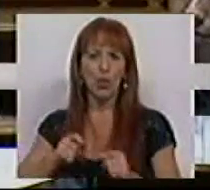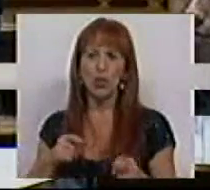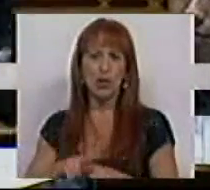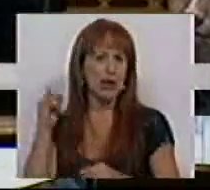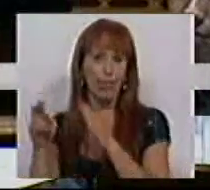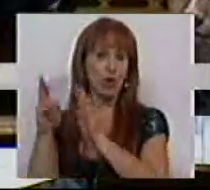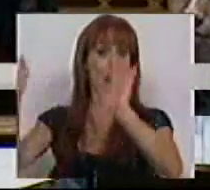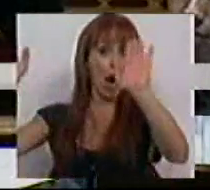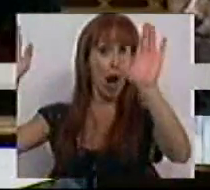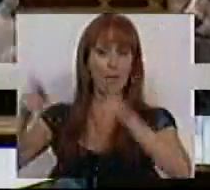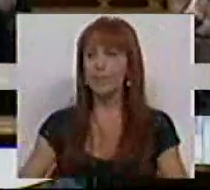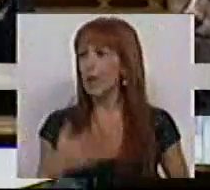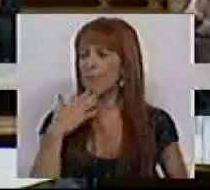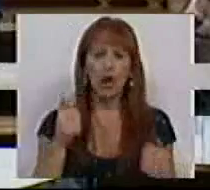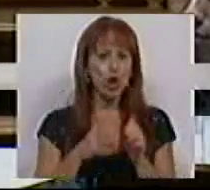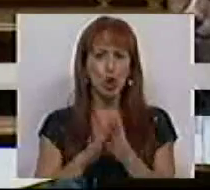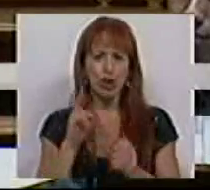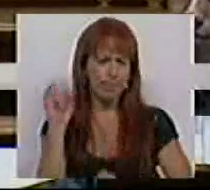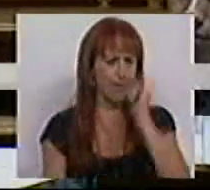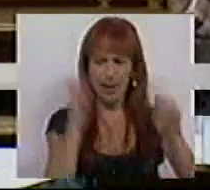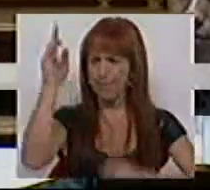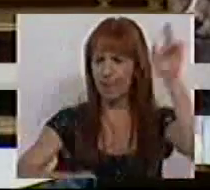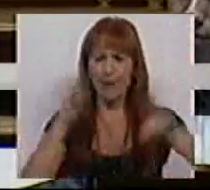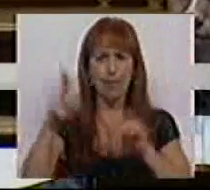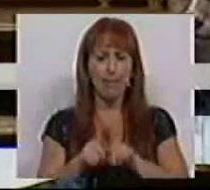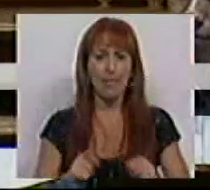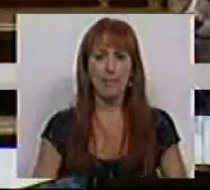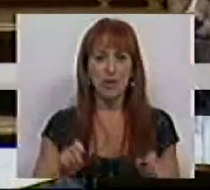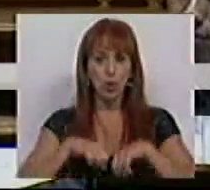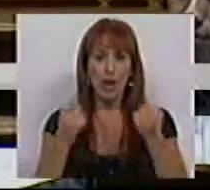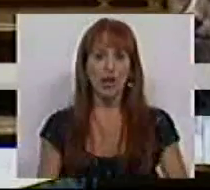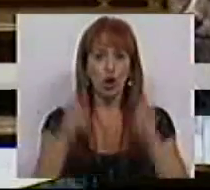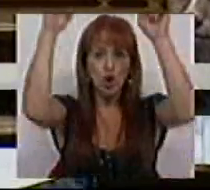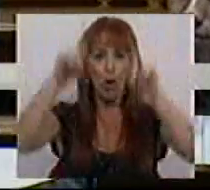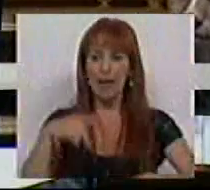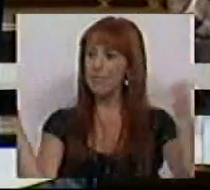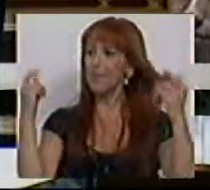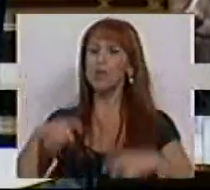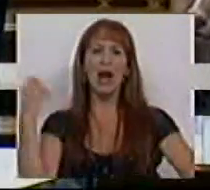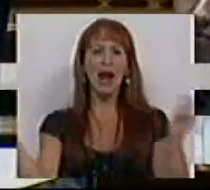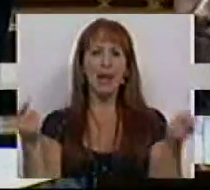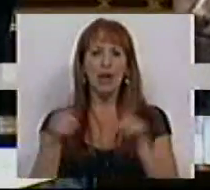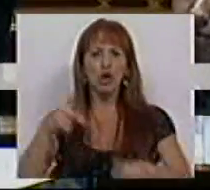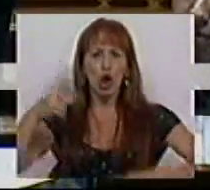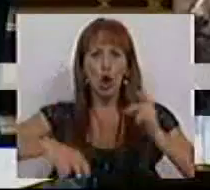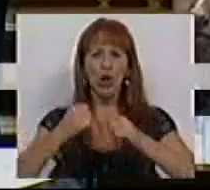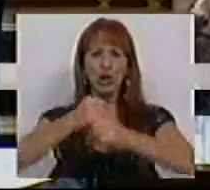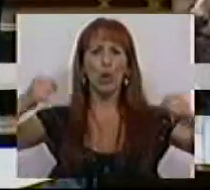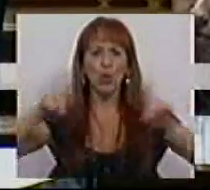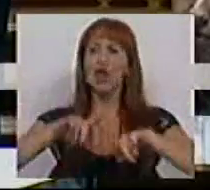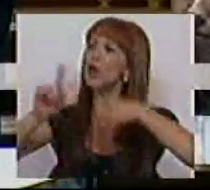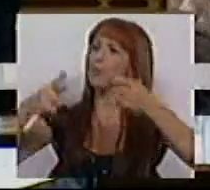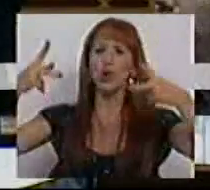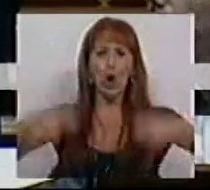vão subir impostos e subirem todos os impostos da sociedade. O populismo é fazer uma campanha a dizer que vão cortar nas gorduras